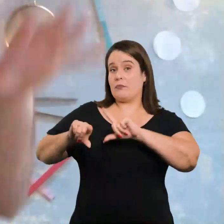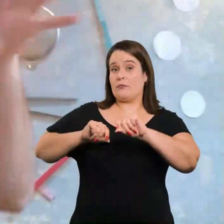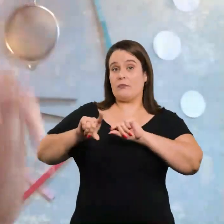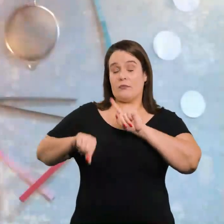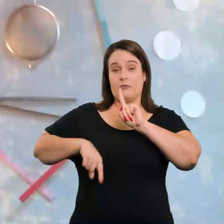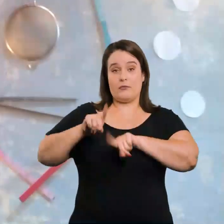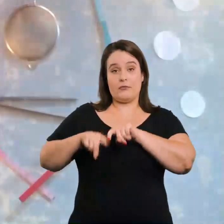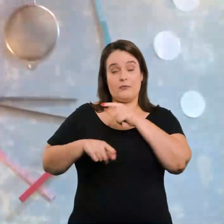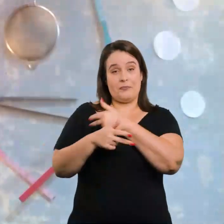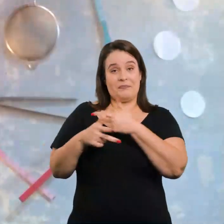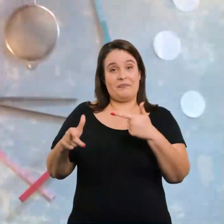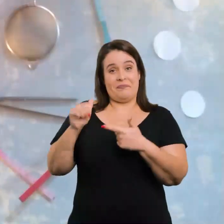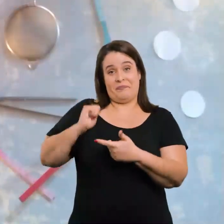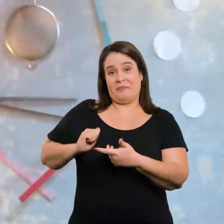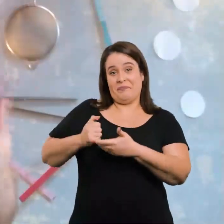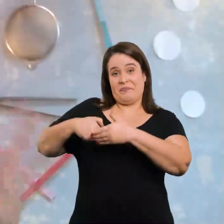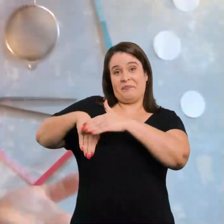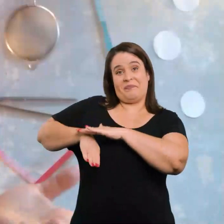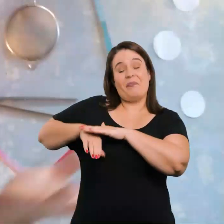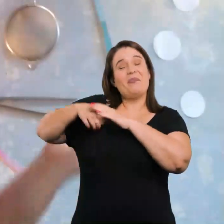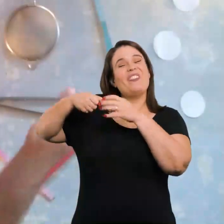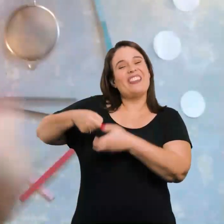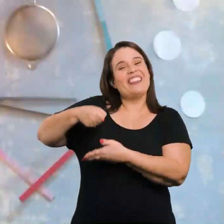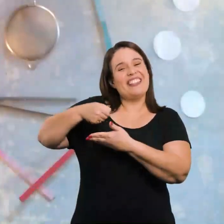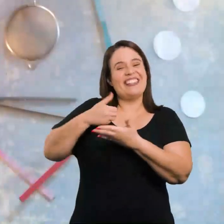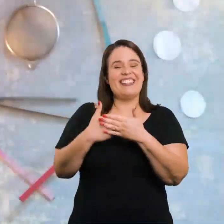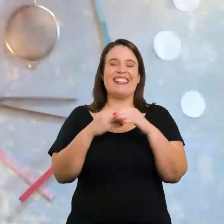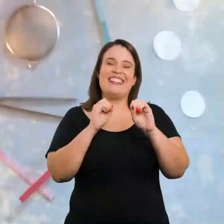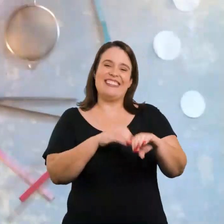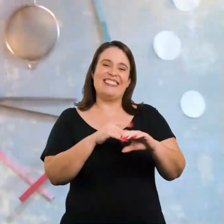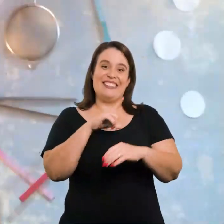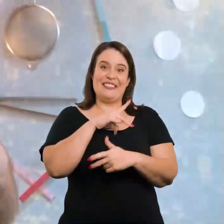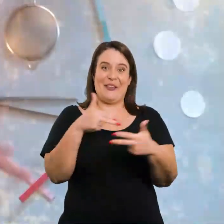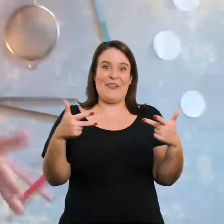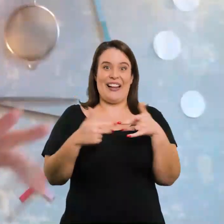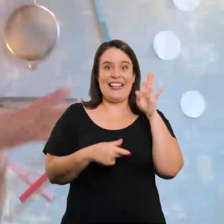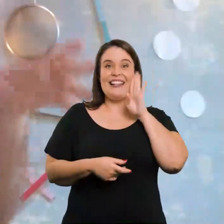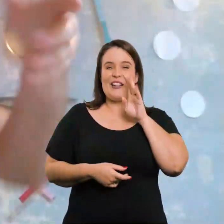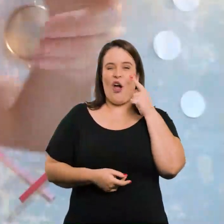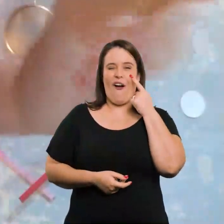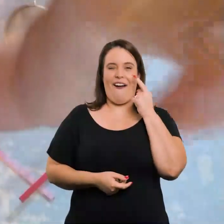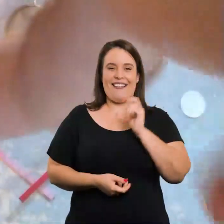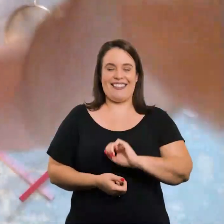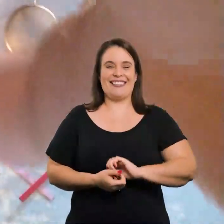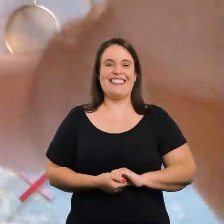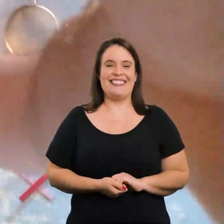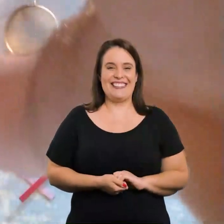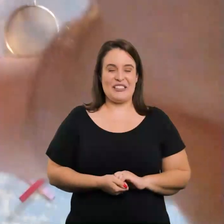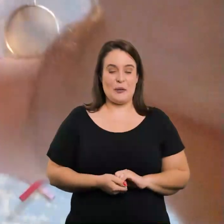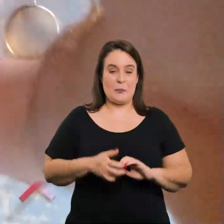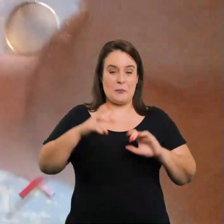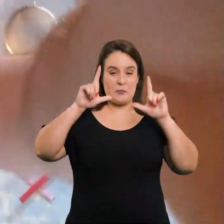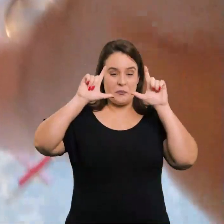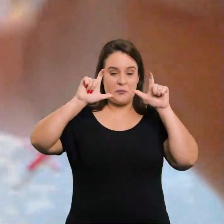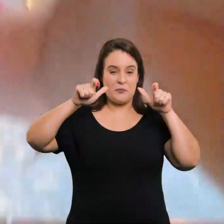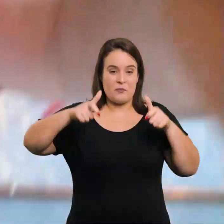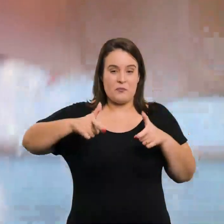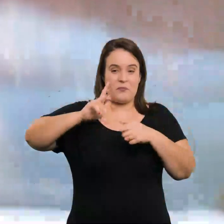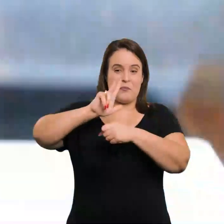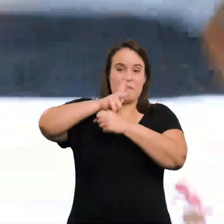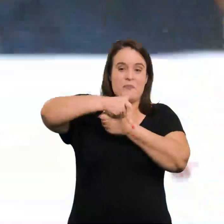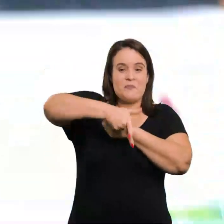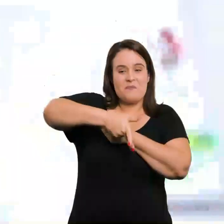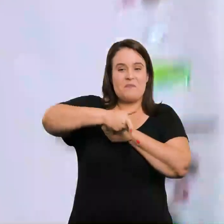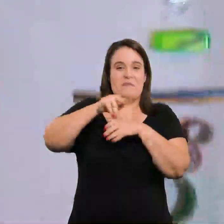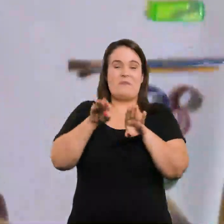para vocês, eu separei alguns objetos da minha mochila que eu levo para a escola para dar aula. Eu tenho um monte de coisas legais, quer ver? Eu vou levantar a câmera, vou